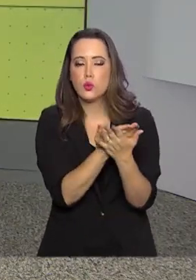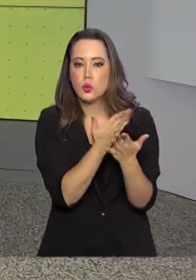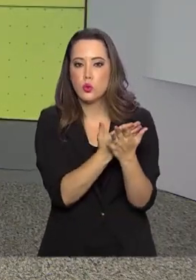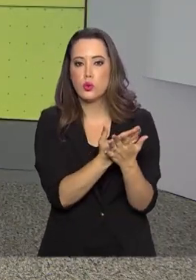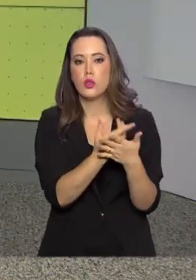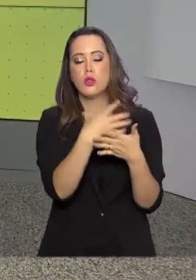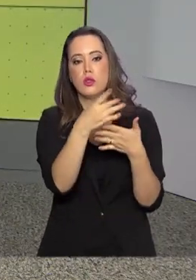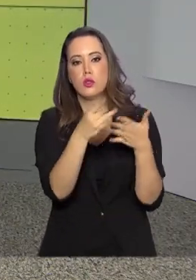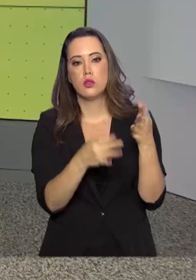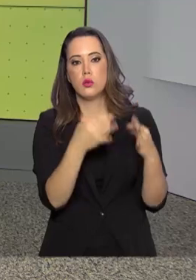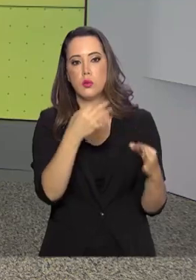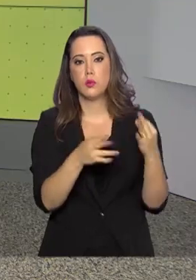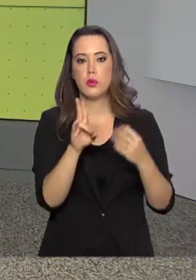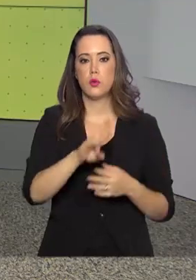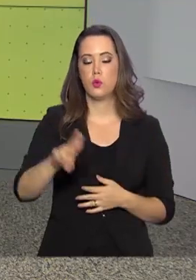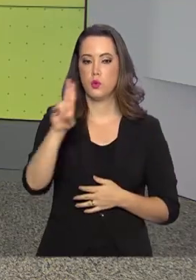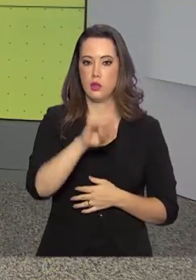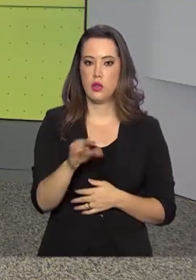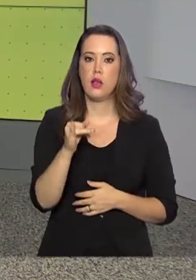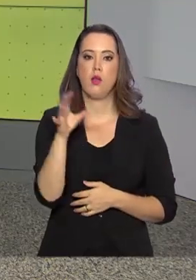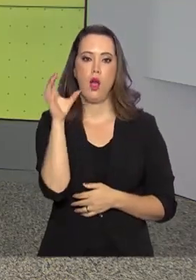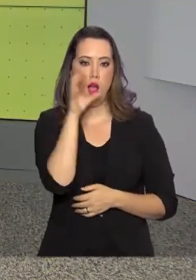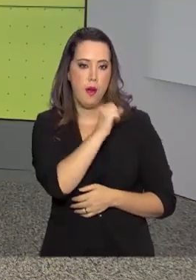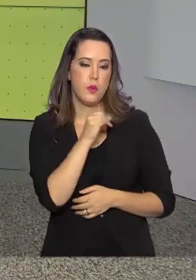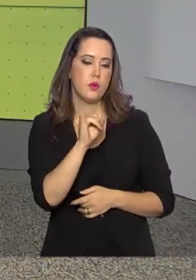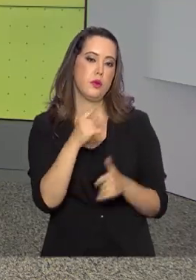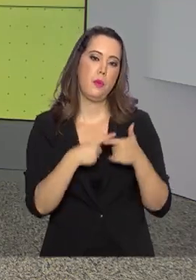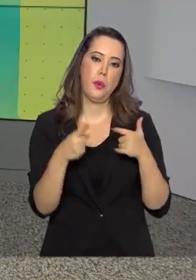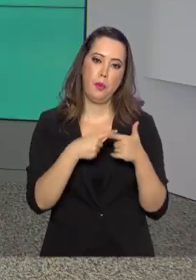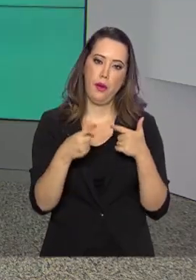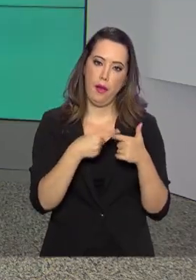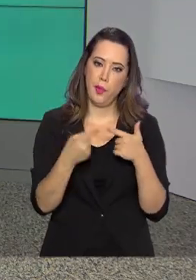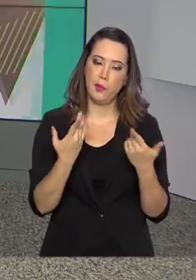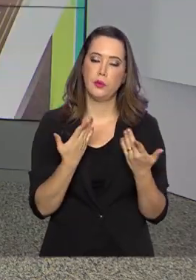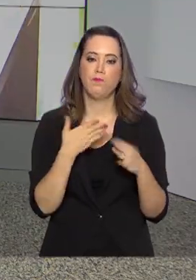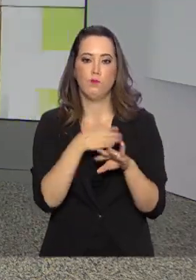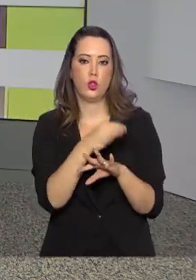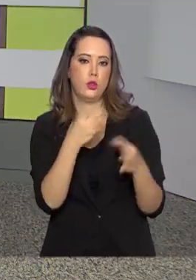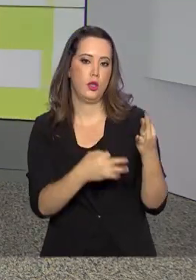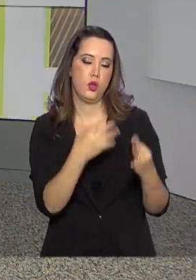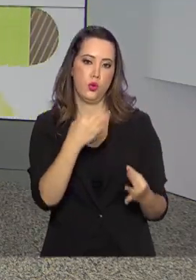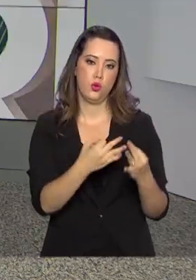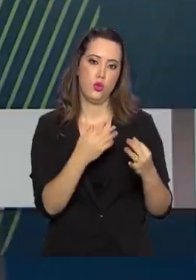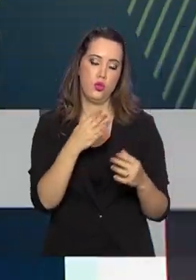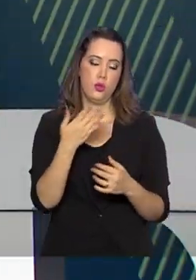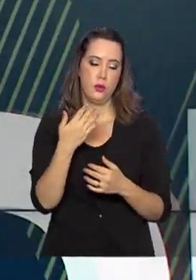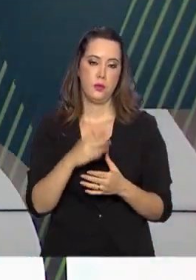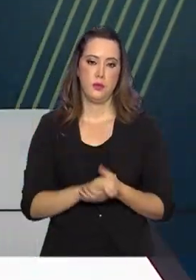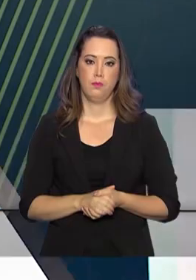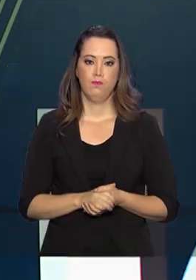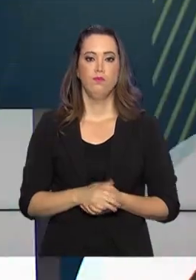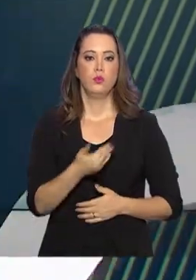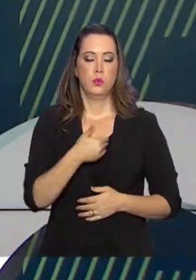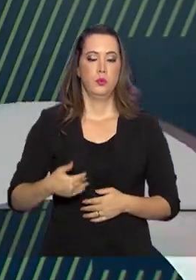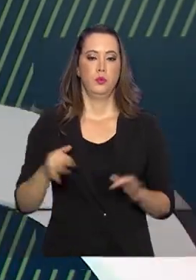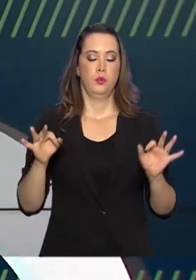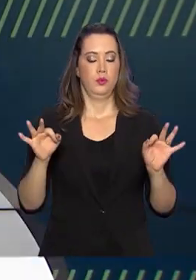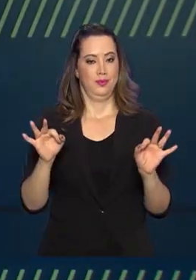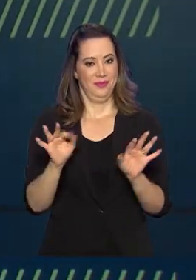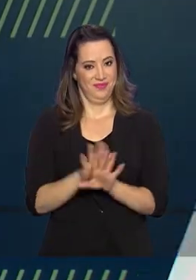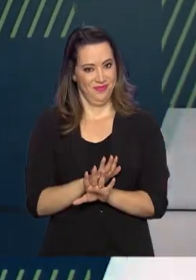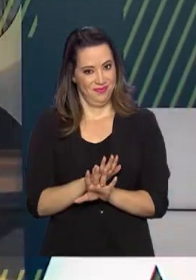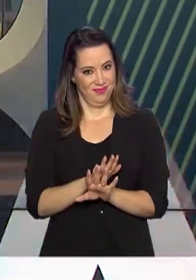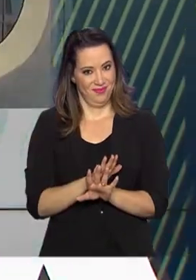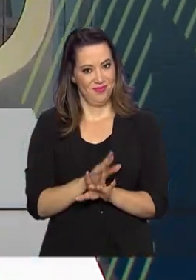jurídicas para serem utilizadas de forma ágil em eventuais ações judiciais. O governo agora fica por aqui.